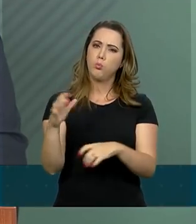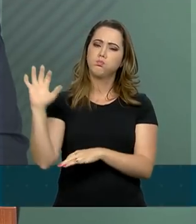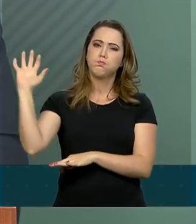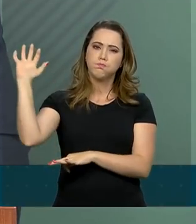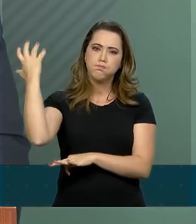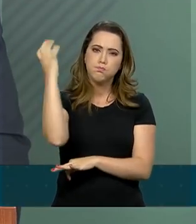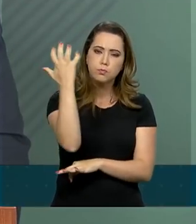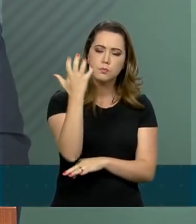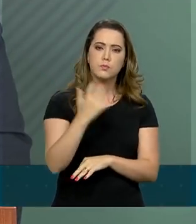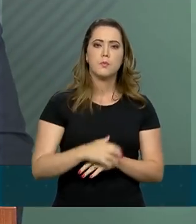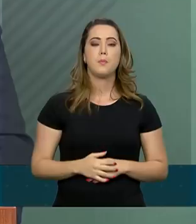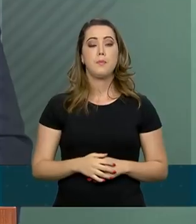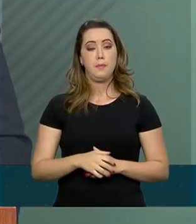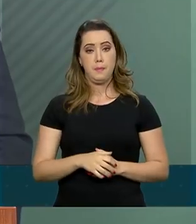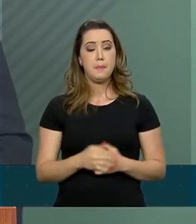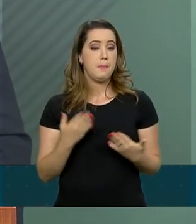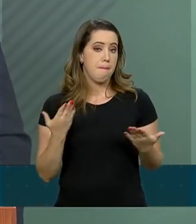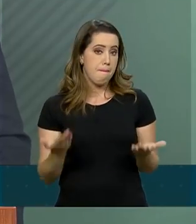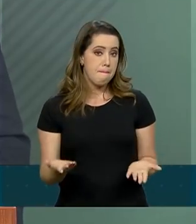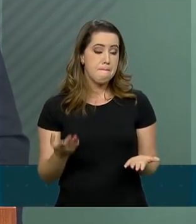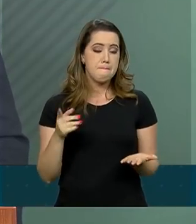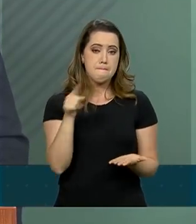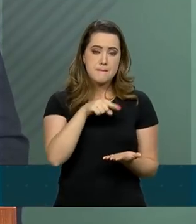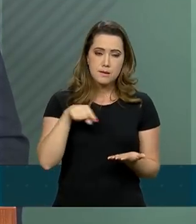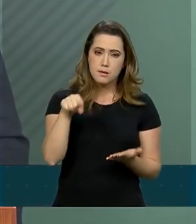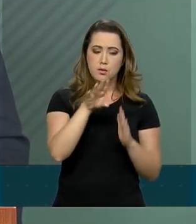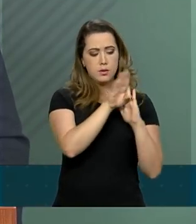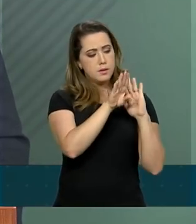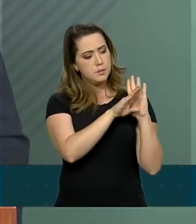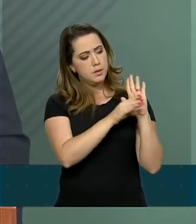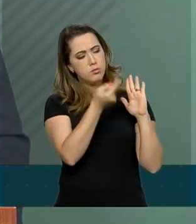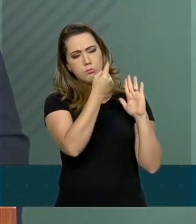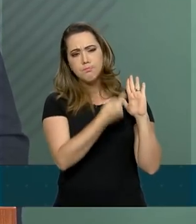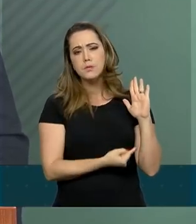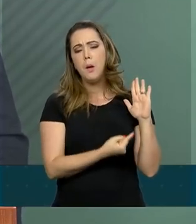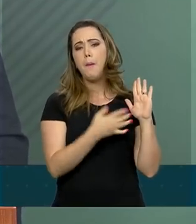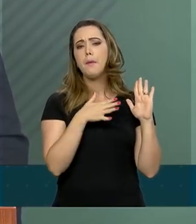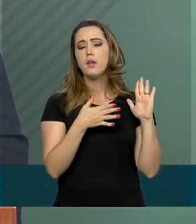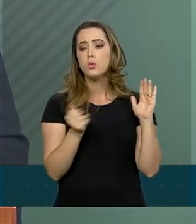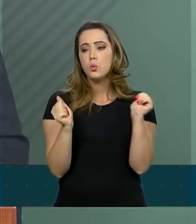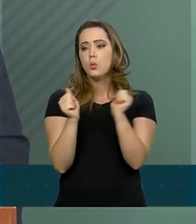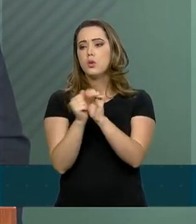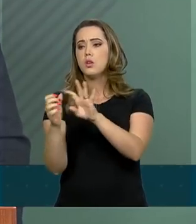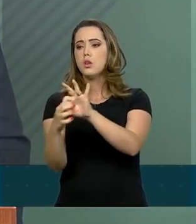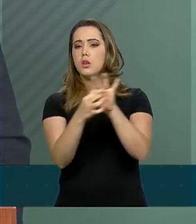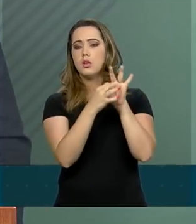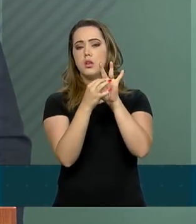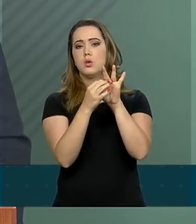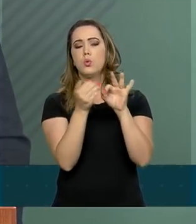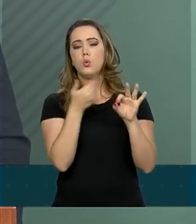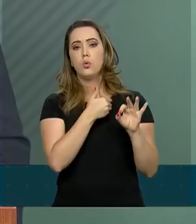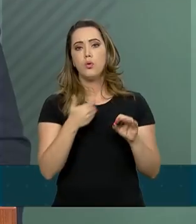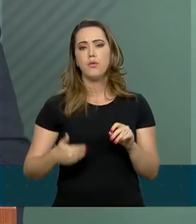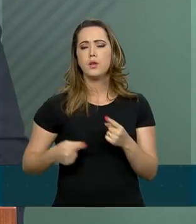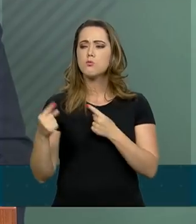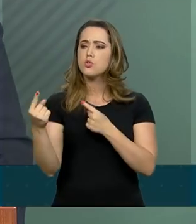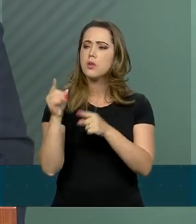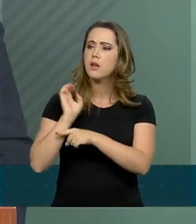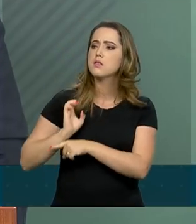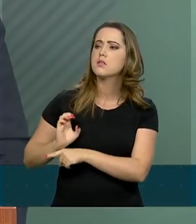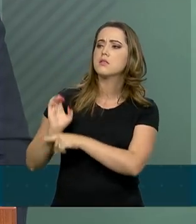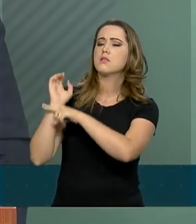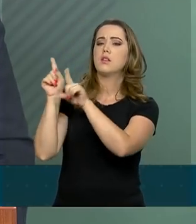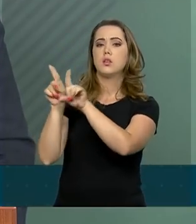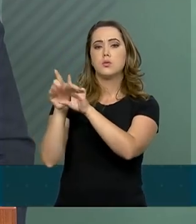Atlântica. Com essas e outras ações, em parceria com governos estaduais